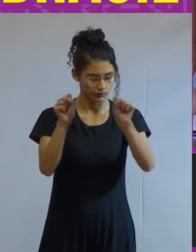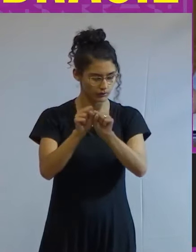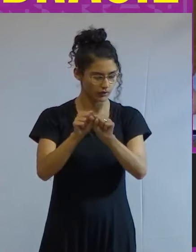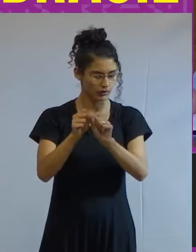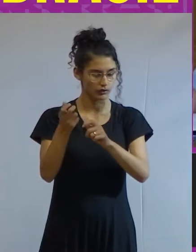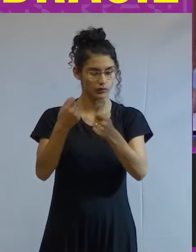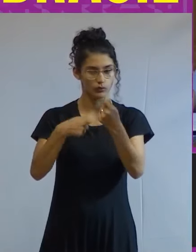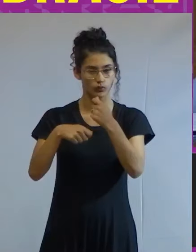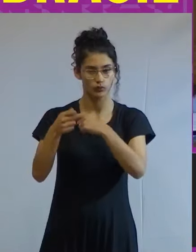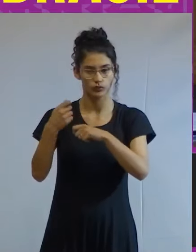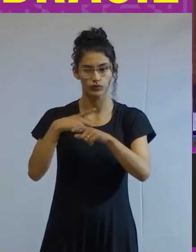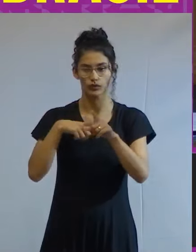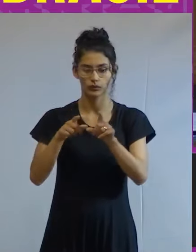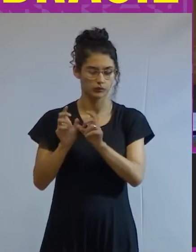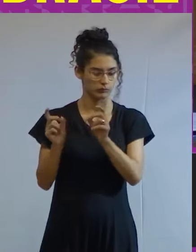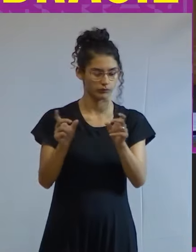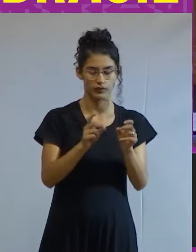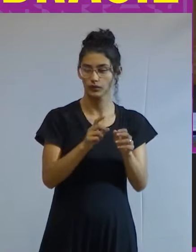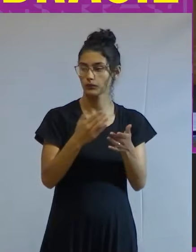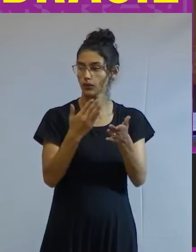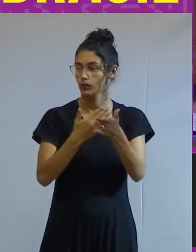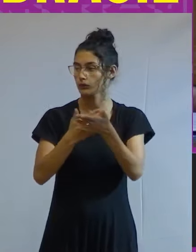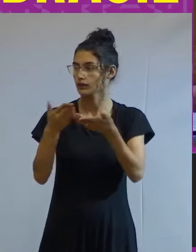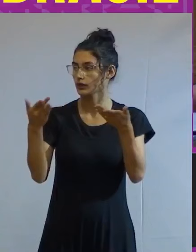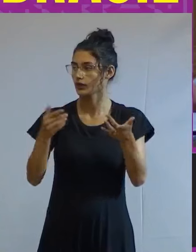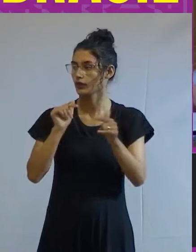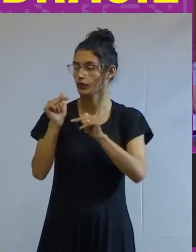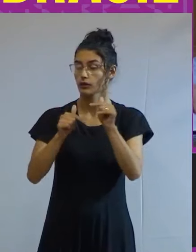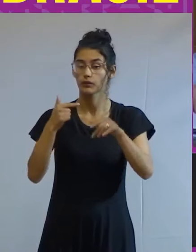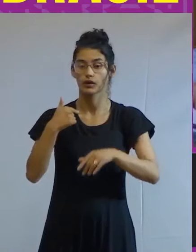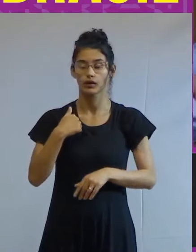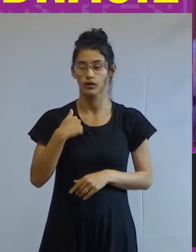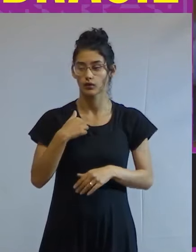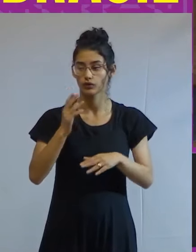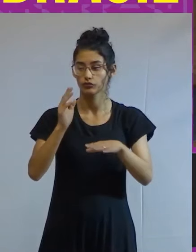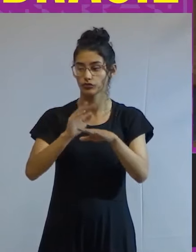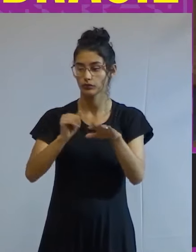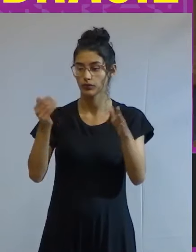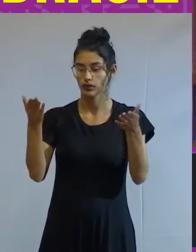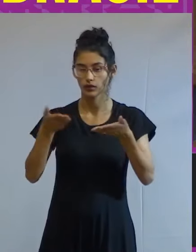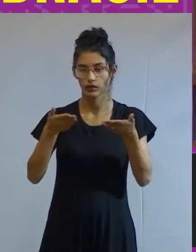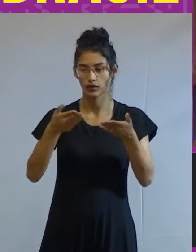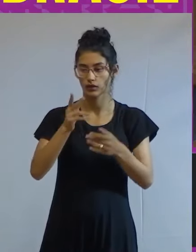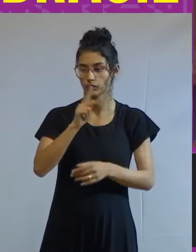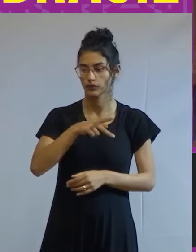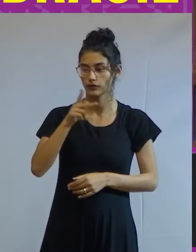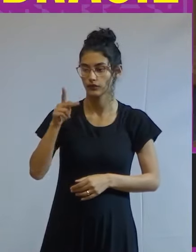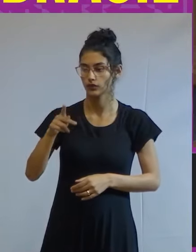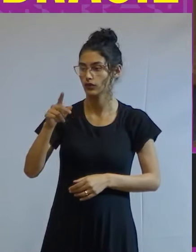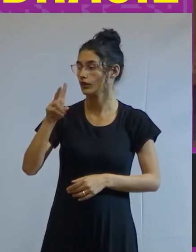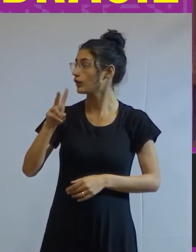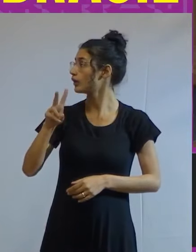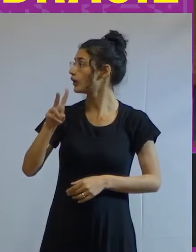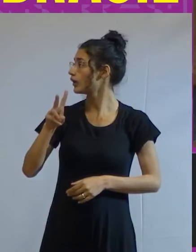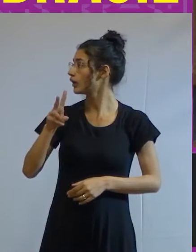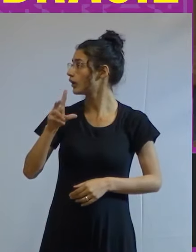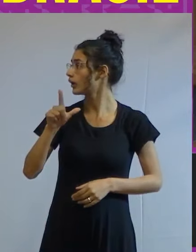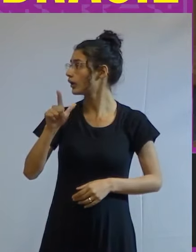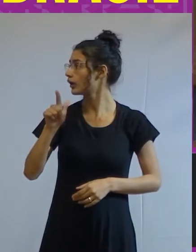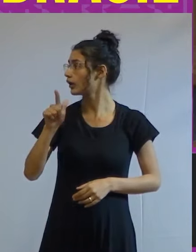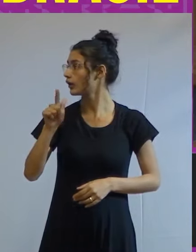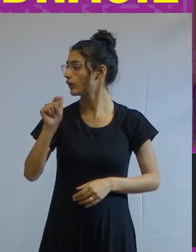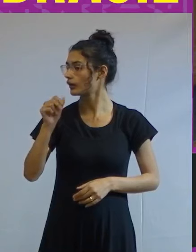de renda. Então, para dar início aqui aos trabalhos, eu vou chamar o professor Vladimir Safato, que